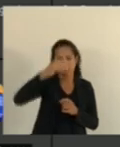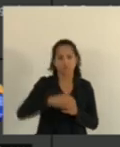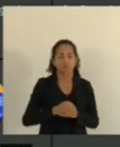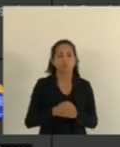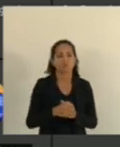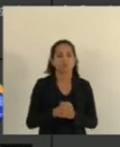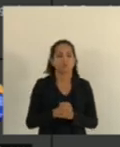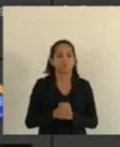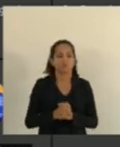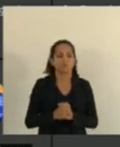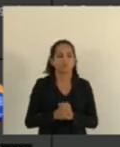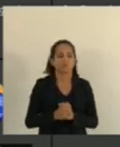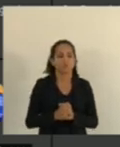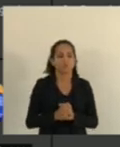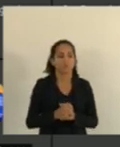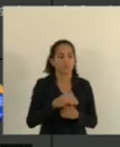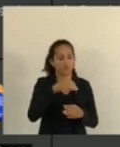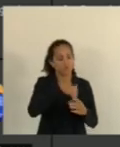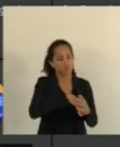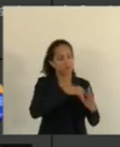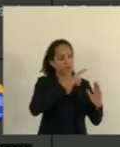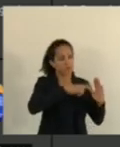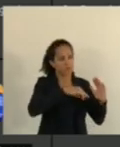Deputado Doutor Hércules Voto com o relator